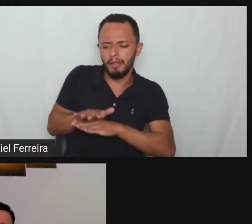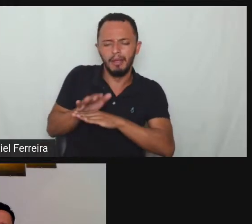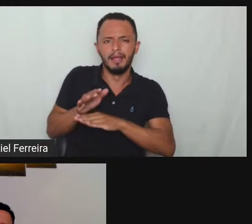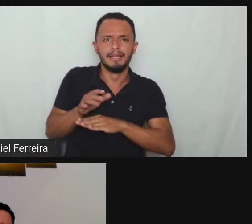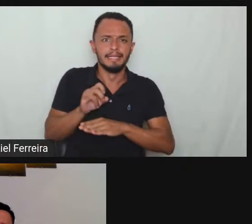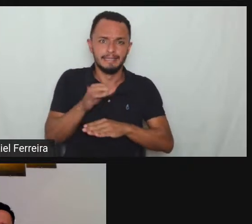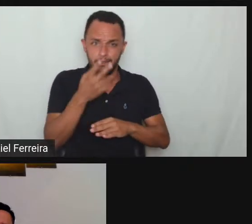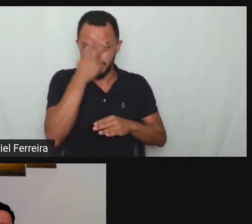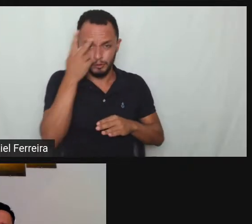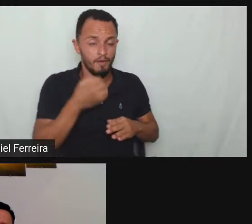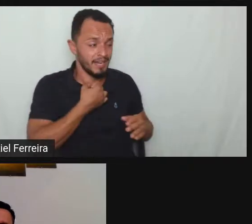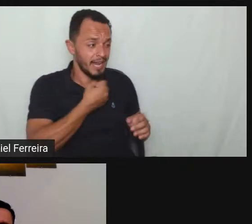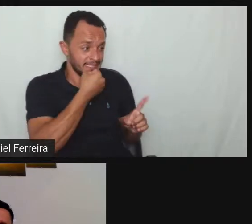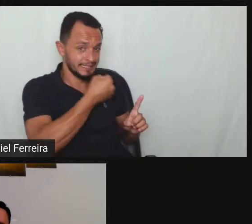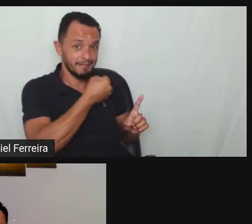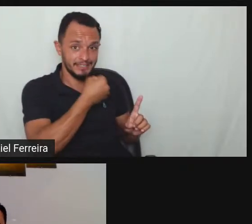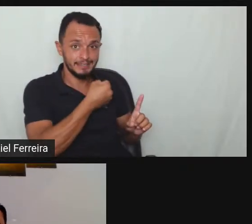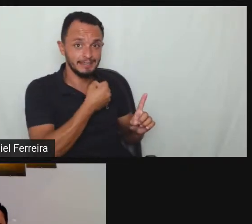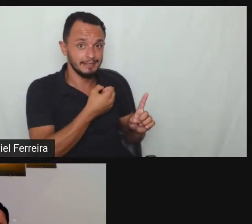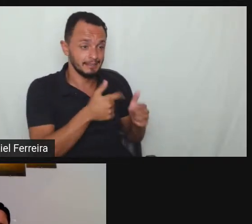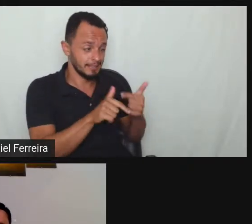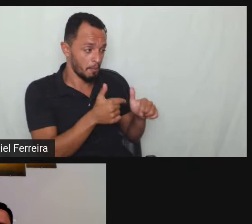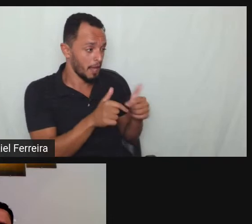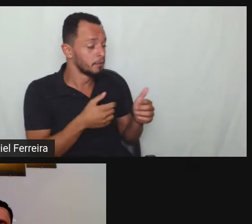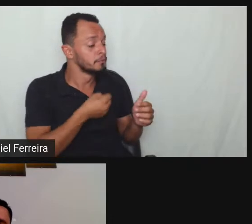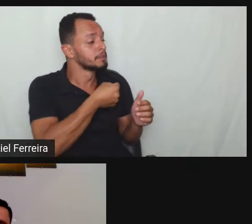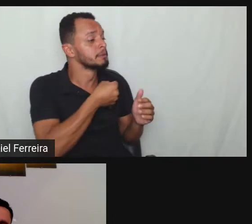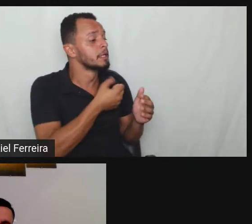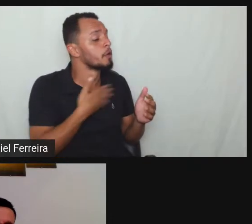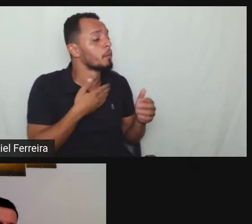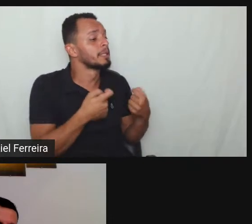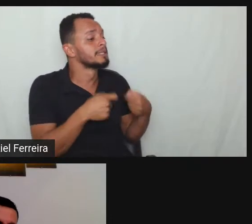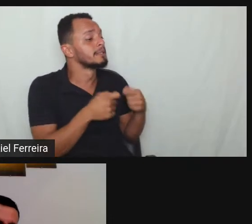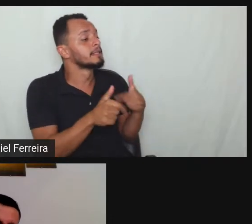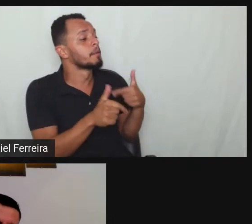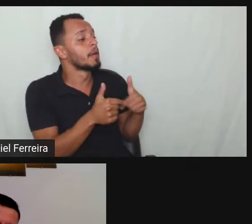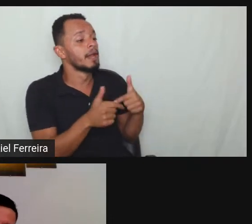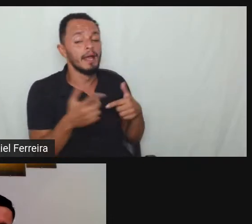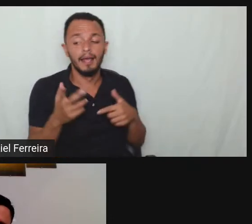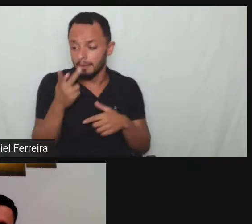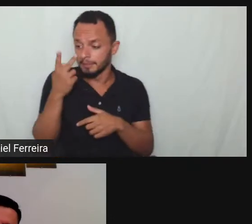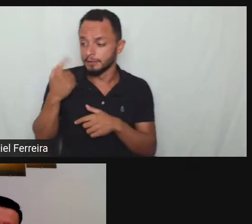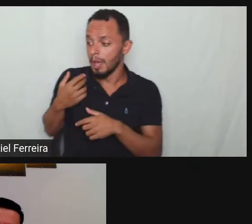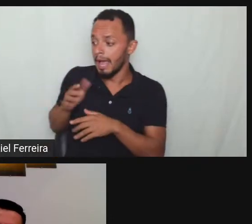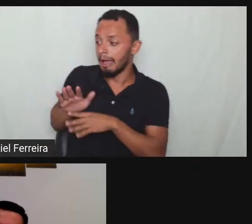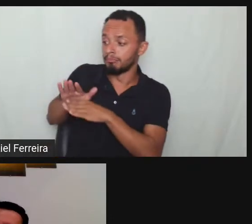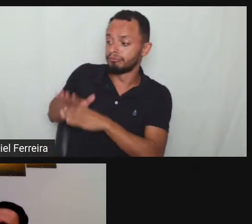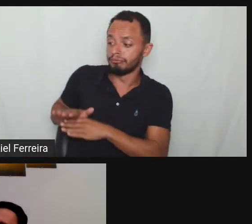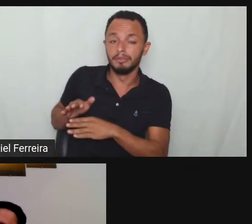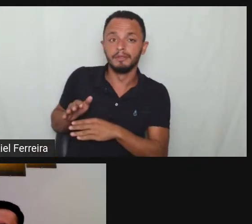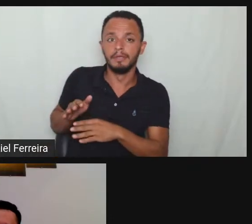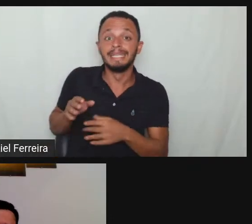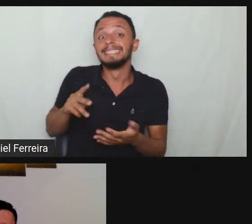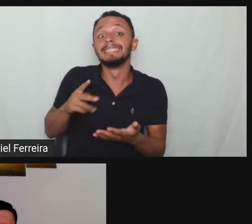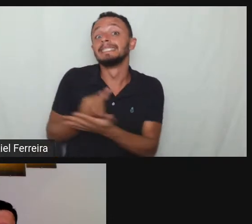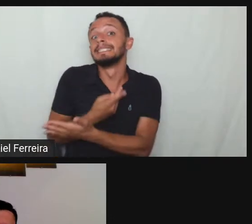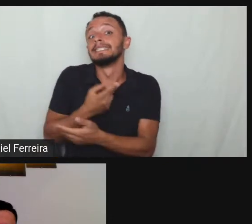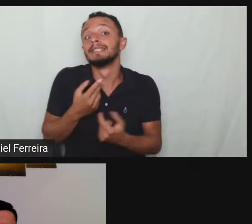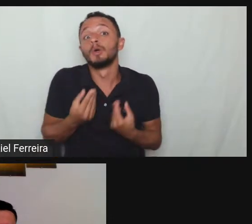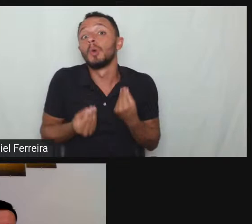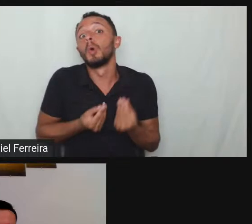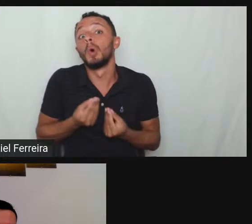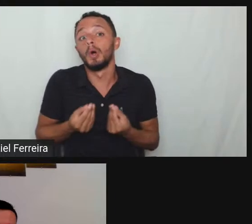de emprego procedimento de recrutamento seleção eu tô infelizmente vou usar muito essa palavra que